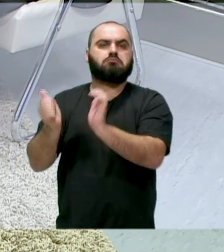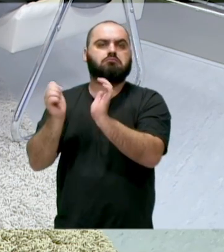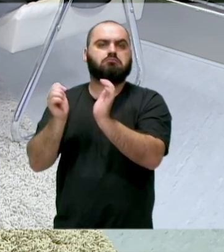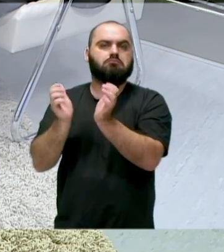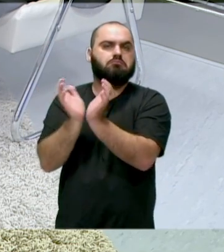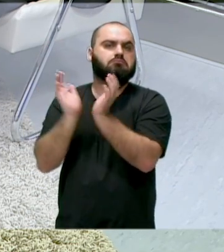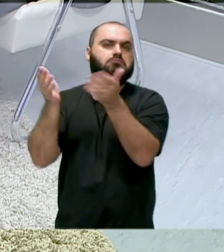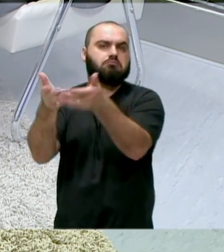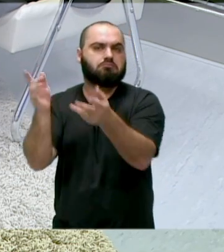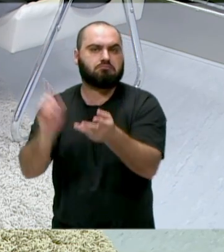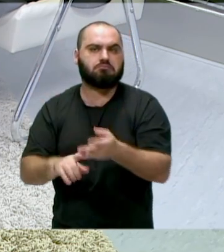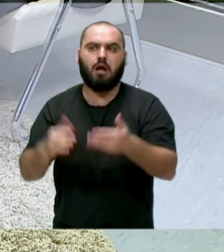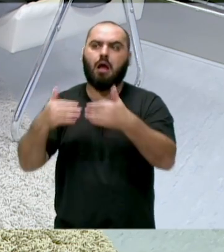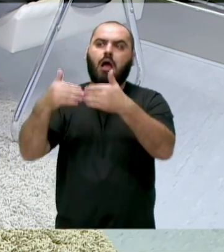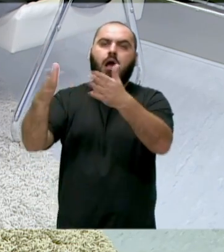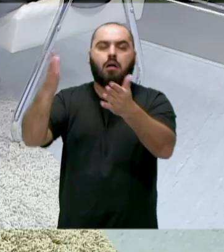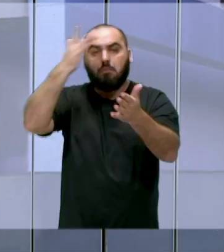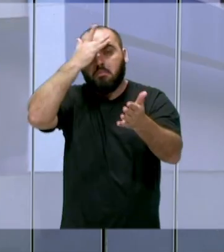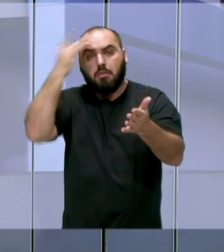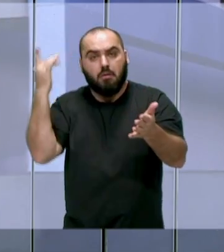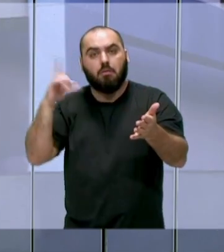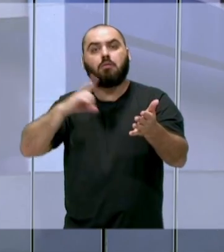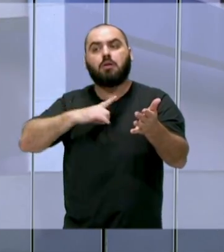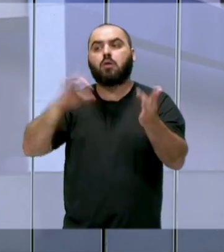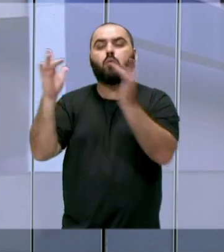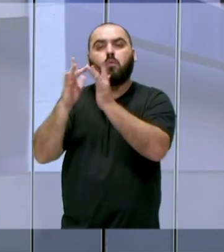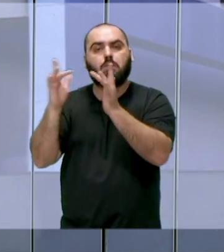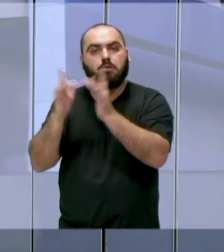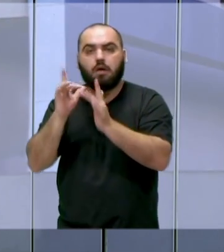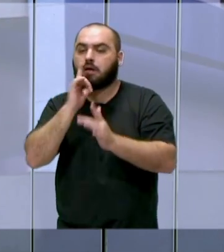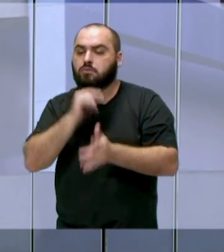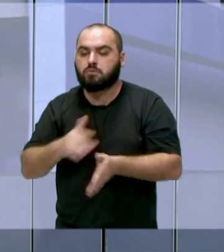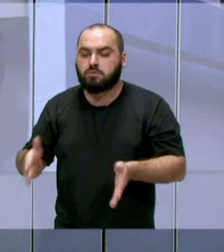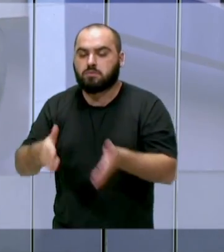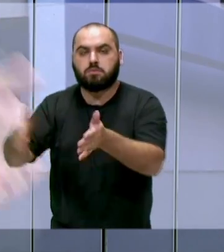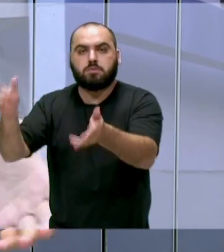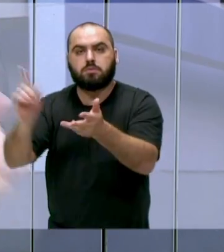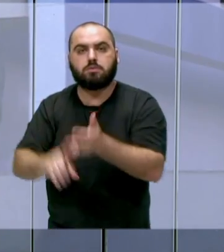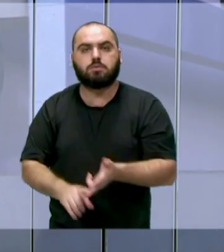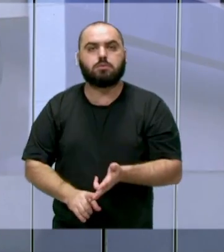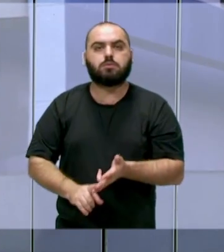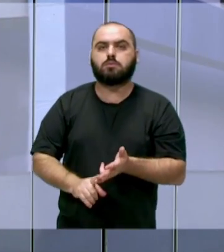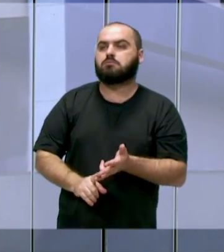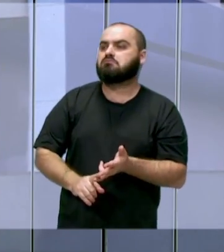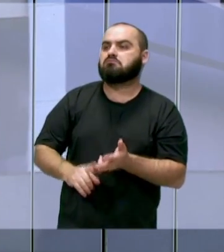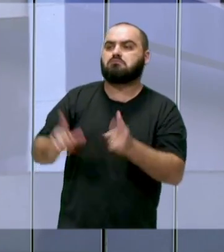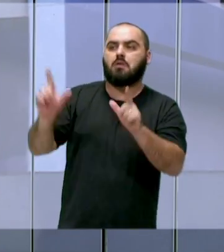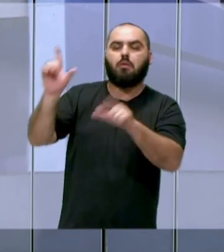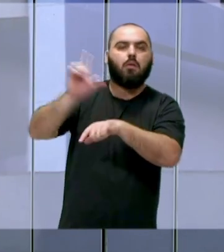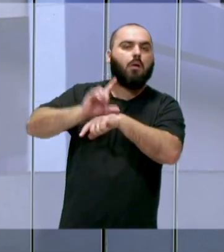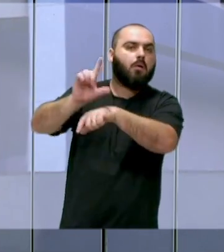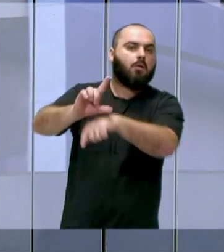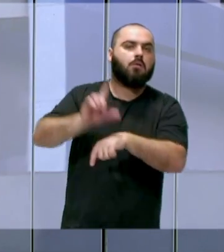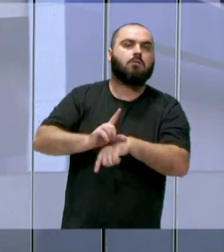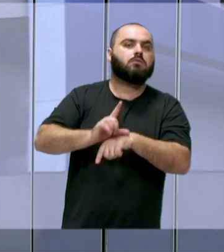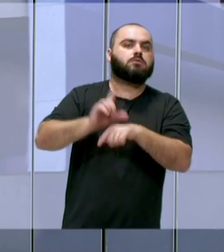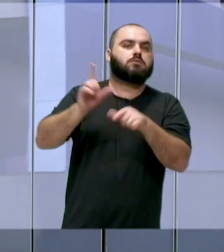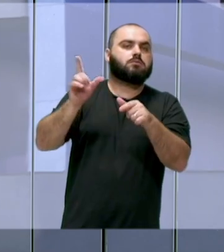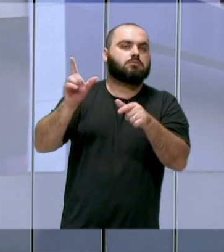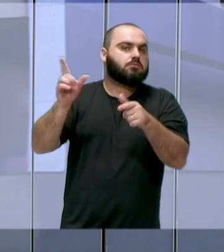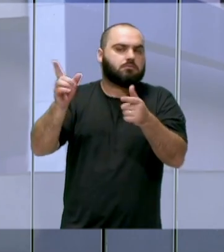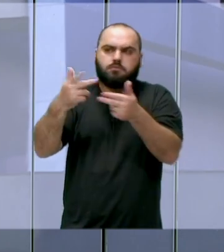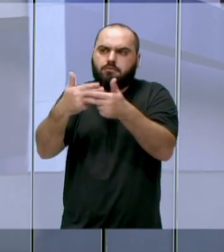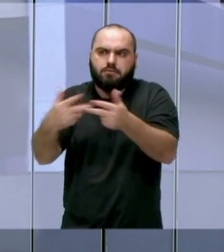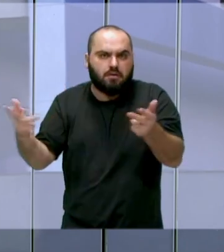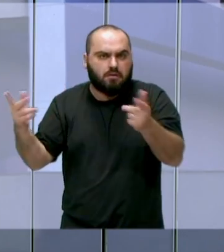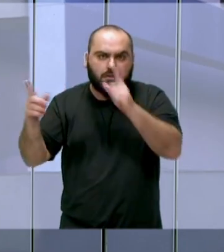aberta para as pessoas terem esse contato com o rio, fomentar a economia local, o artista, enfim, ideias não faltam